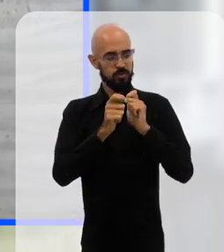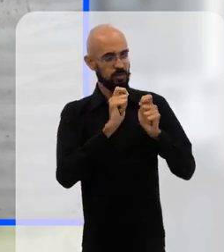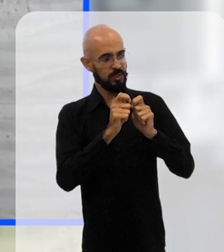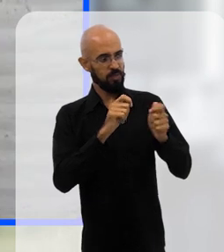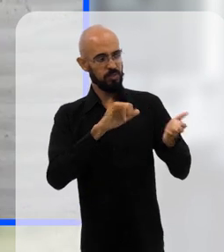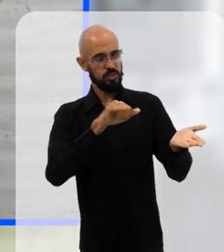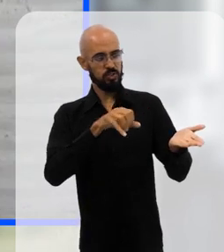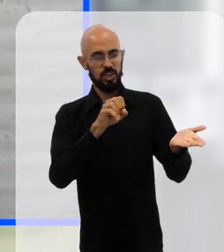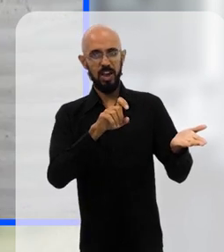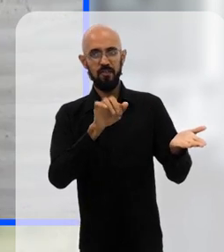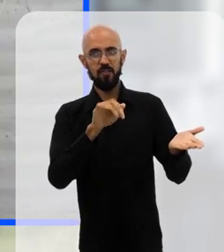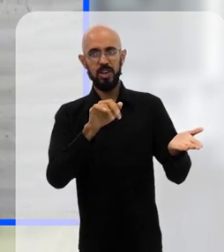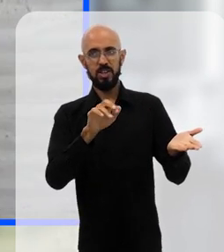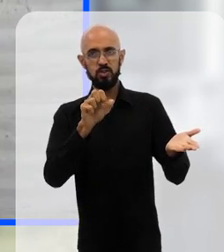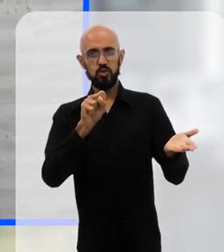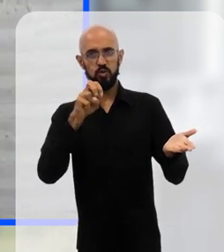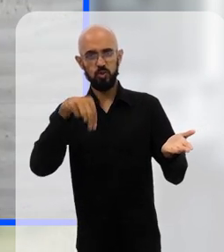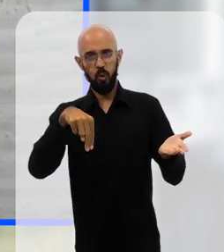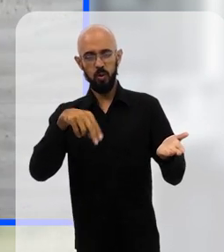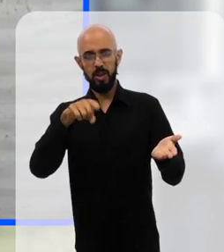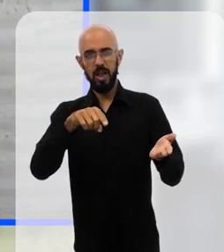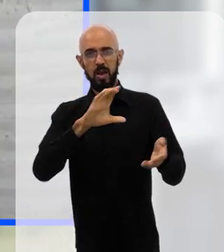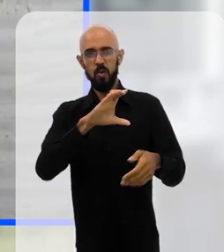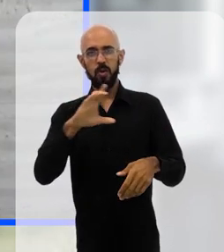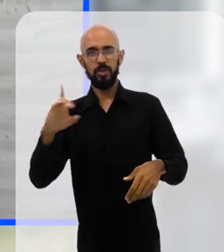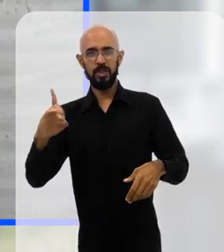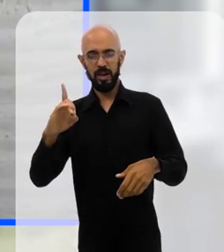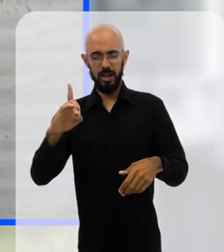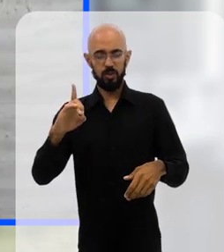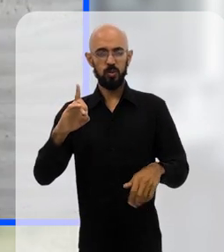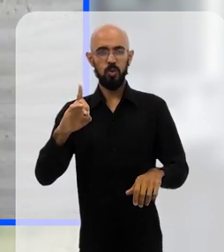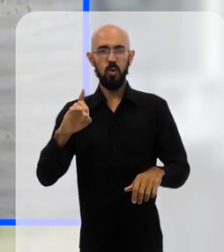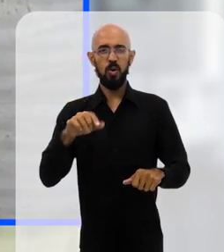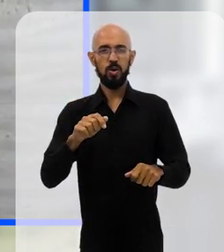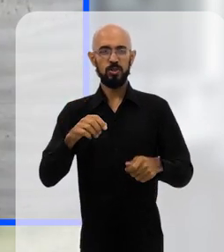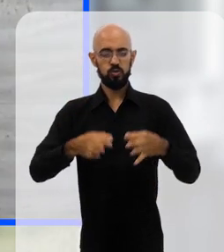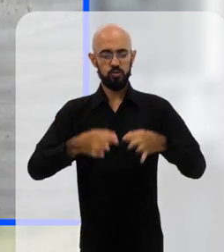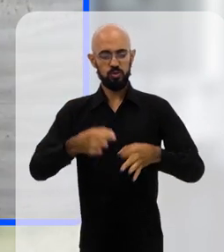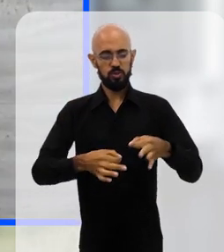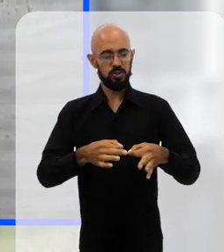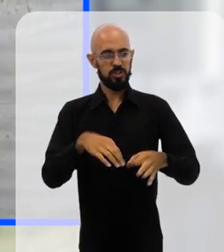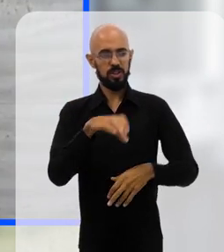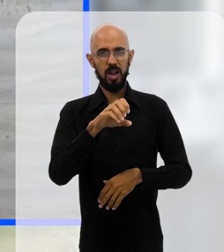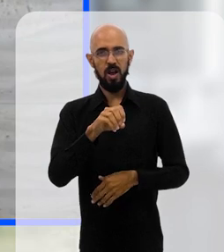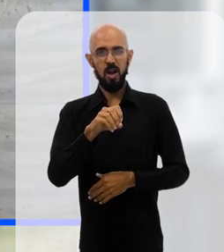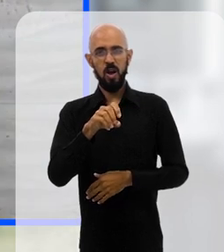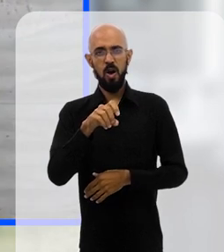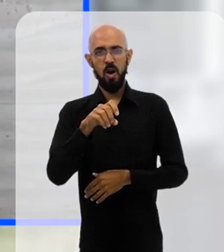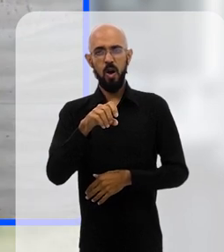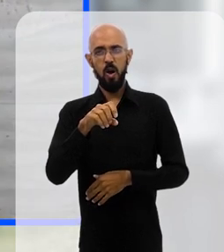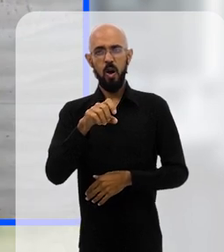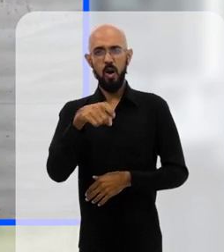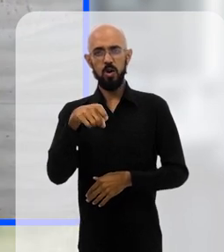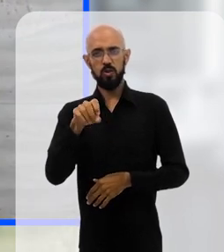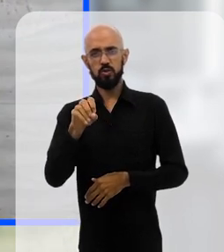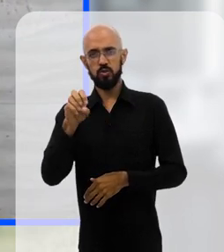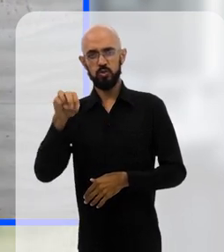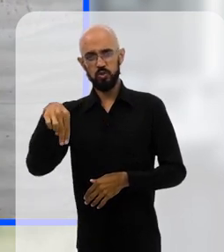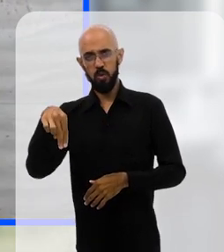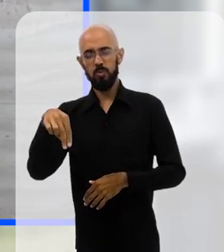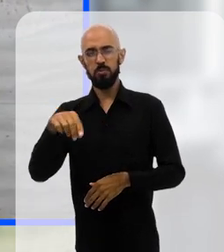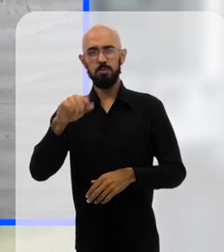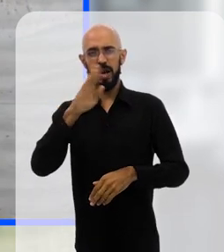Nascimento, coordenador de Justiça Social e Econômica da Oxfam Brasil. Vamos conversar sobre os impactos